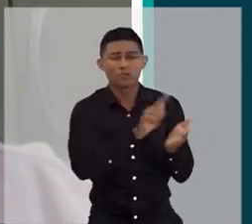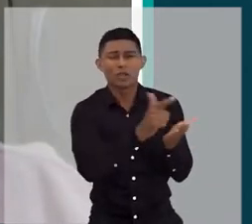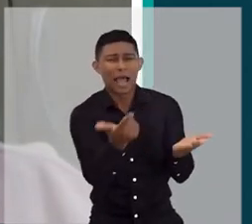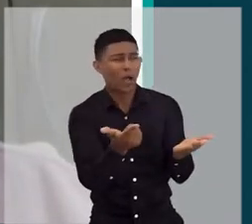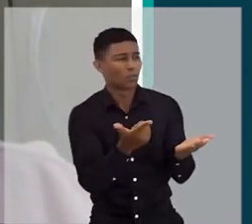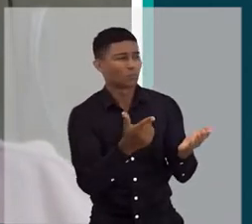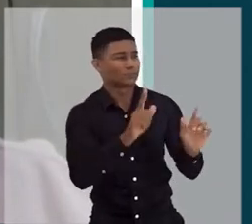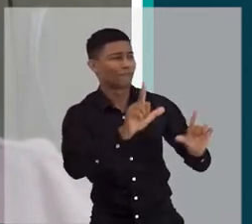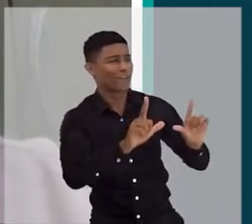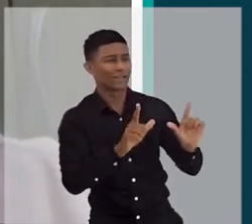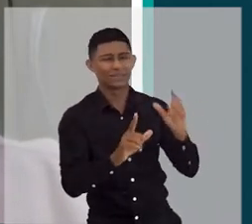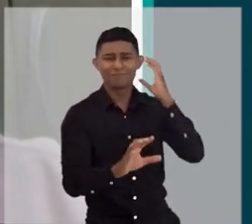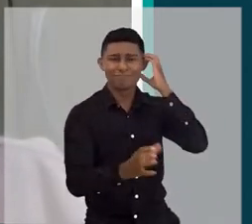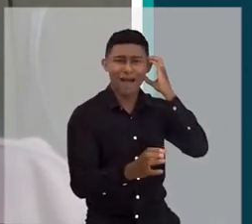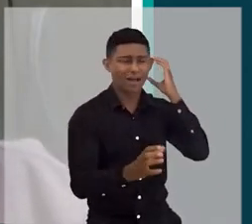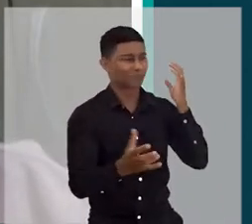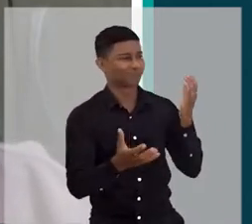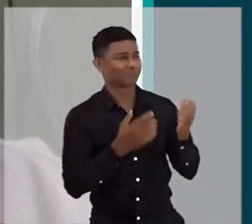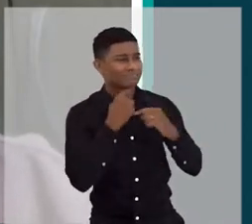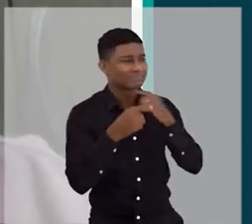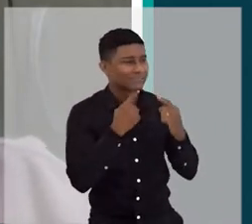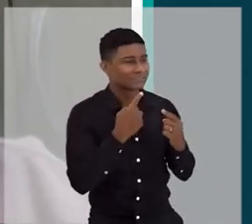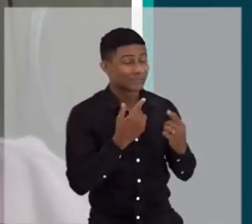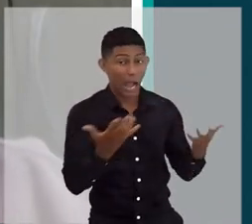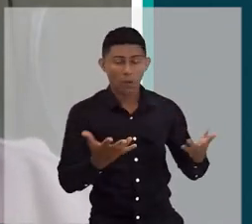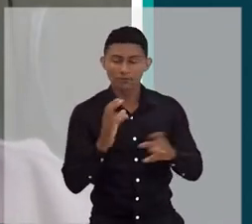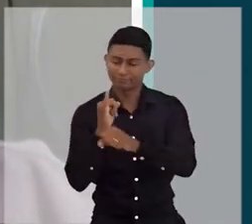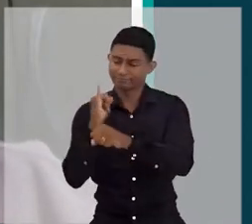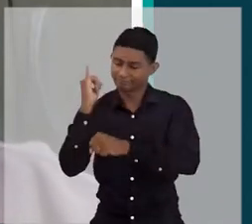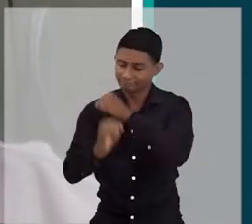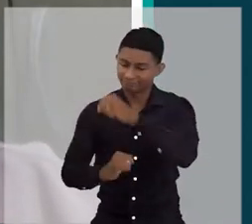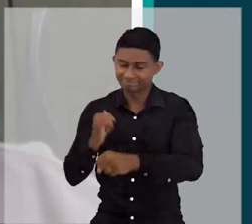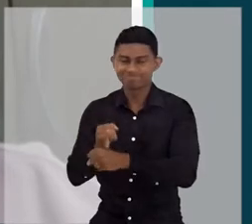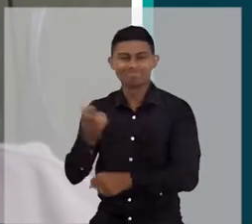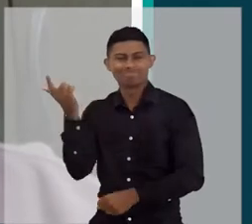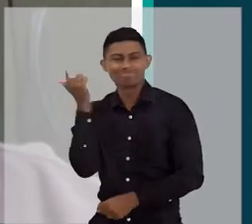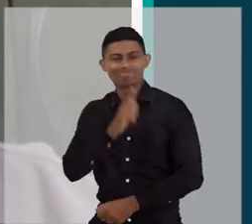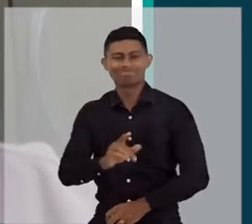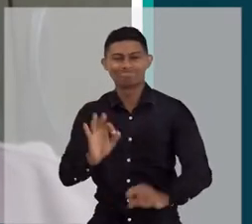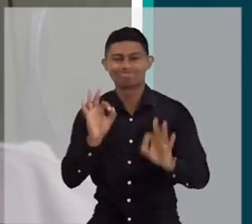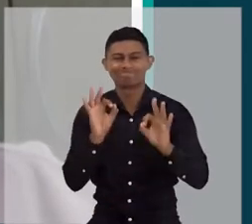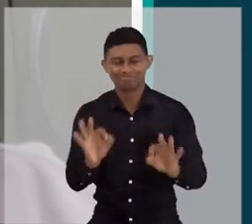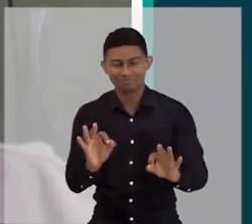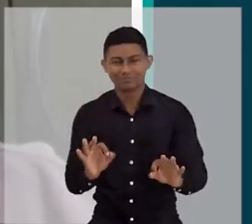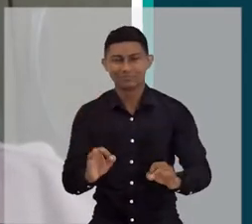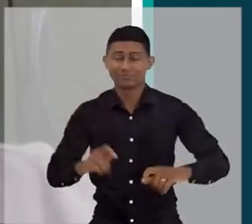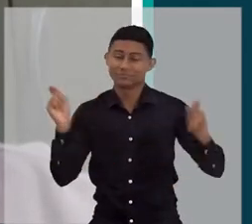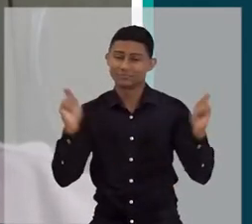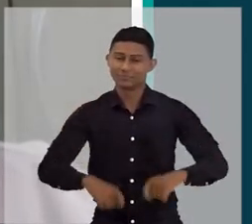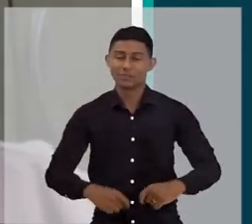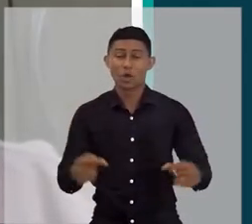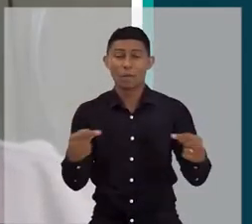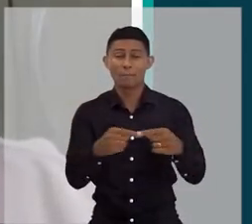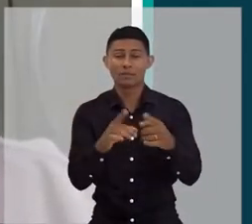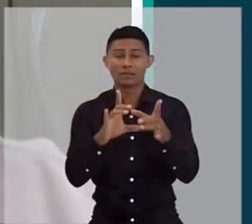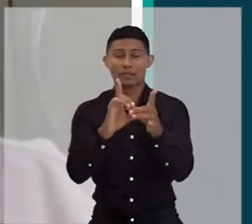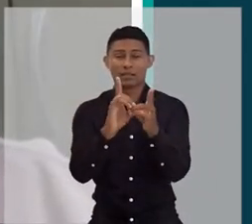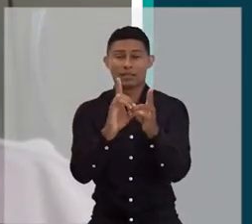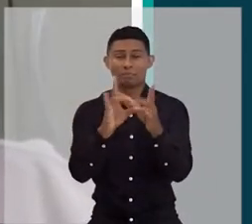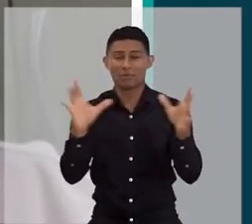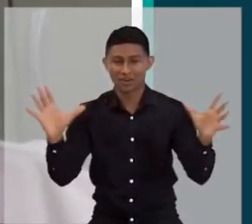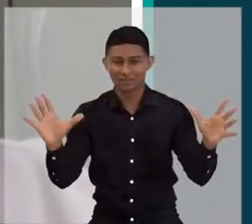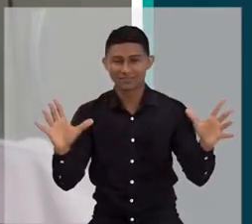espaço pelo menos para poder falar, por exemplo, do que eu falo. E a internet, ela apareceu como uma forma de meio que popularizar ou